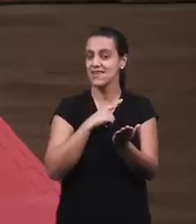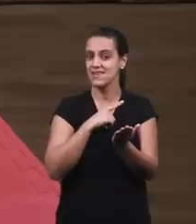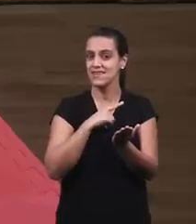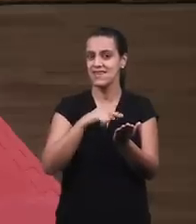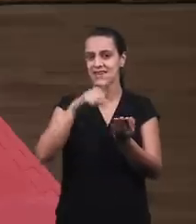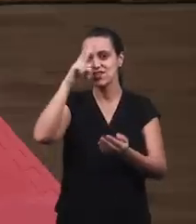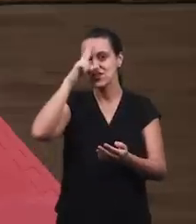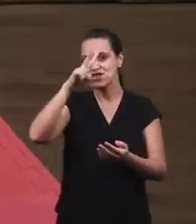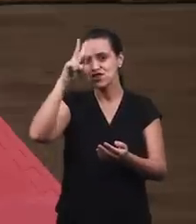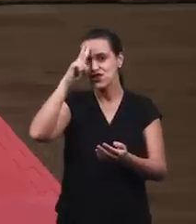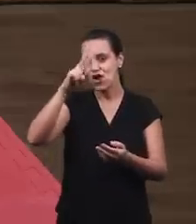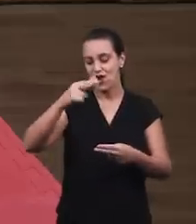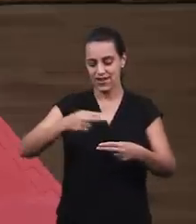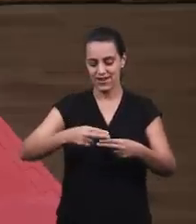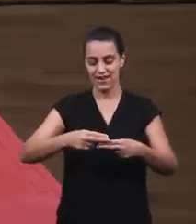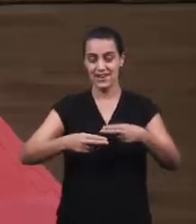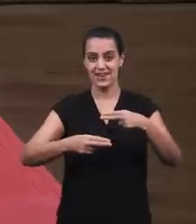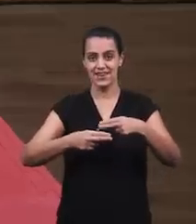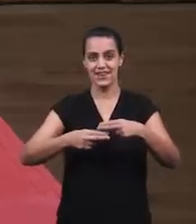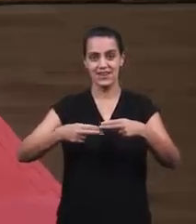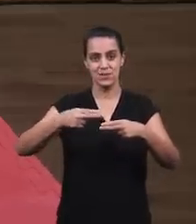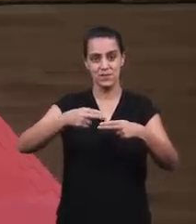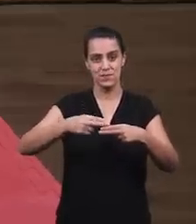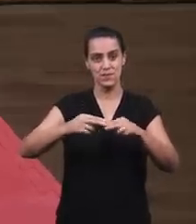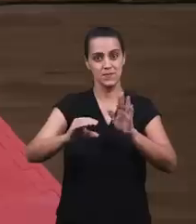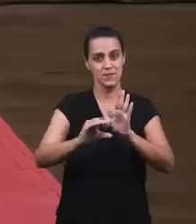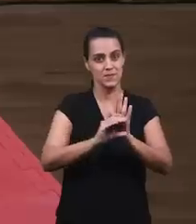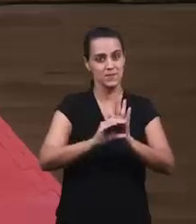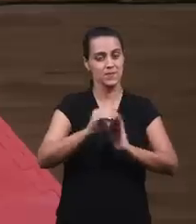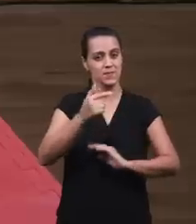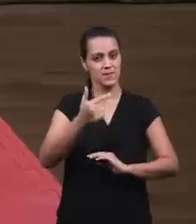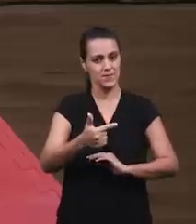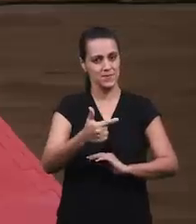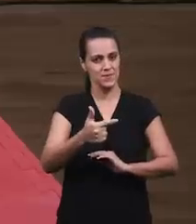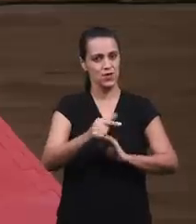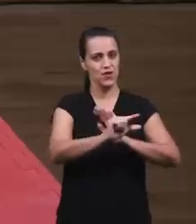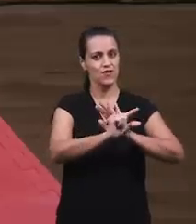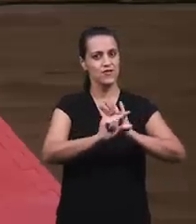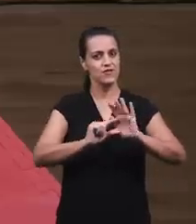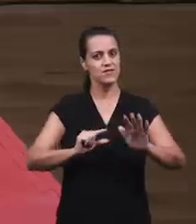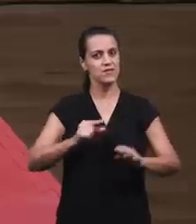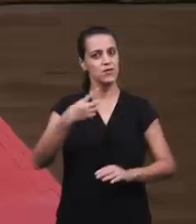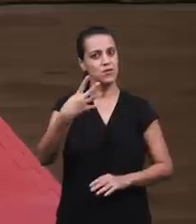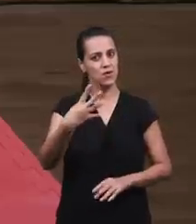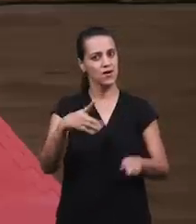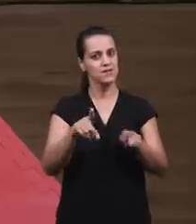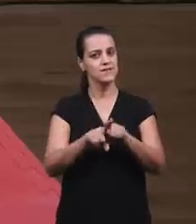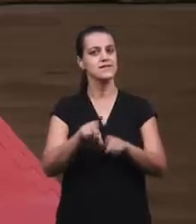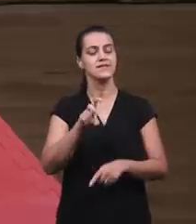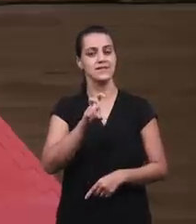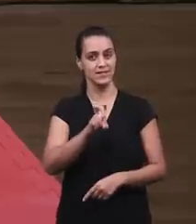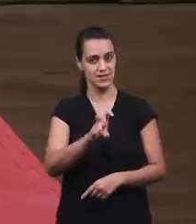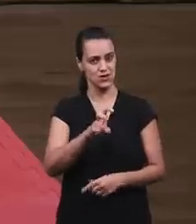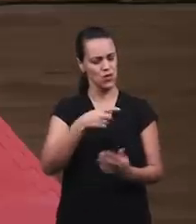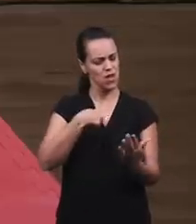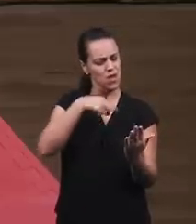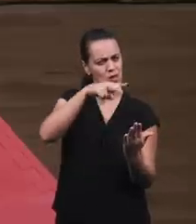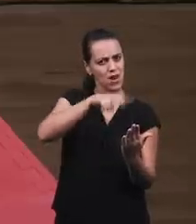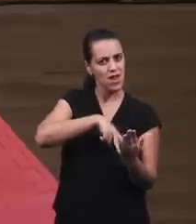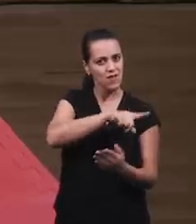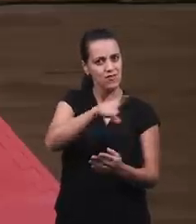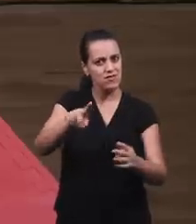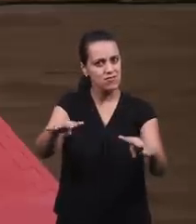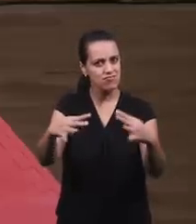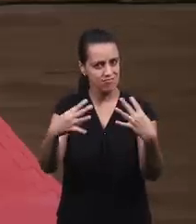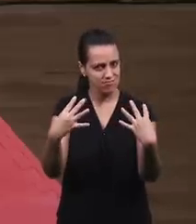história está no livro de Neemias No capítulo 2, no versículo 4 e 5 Eu vou ler